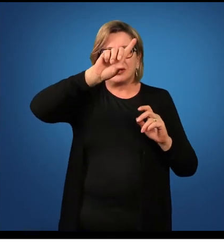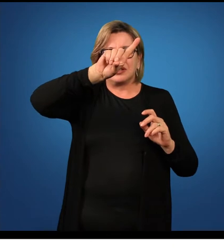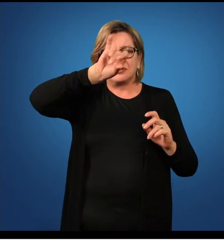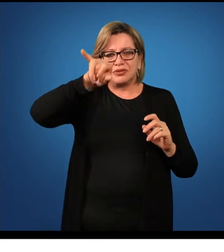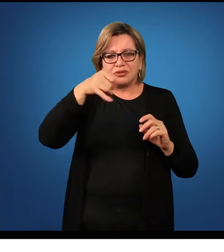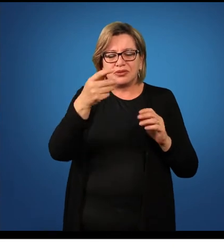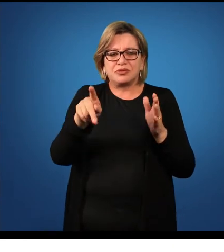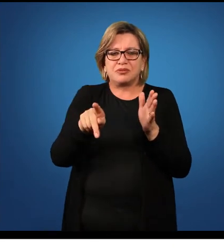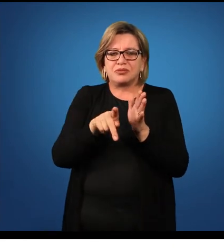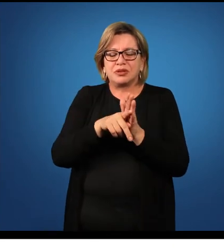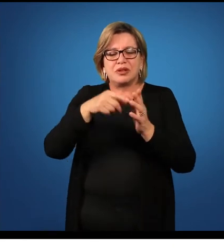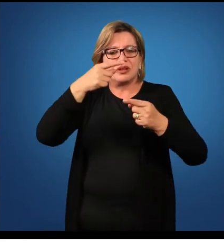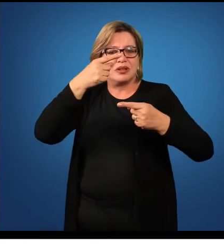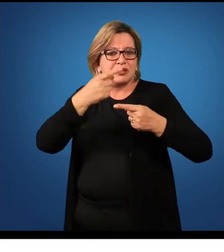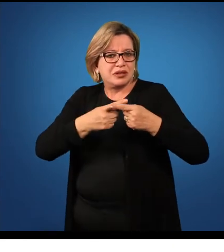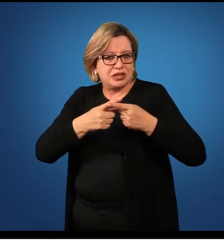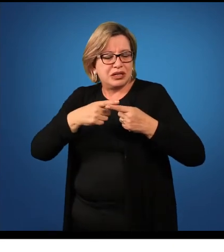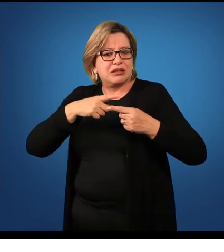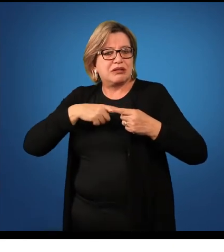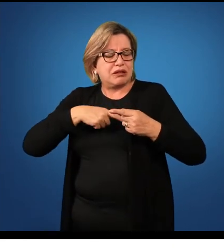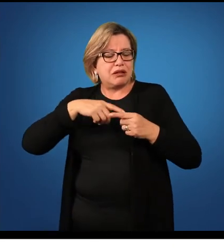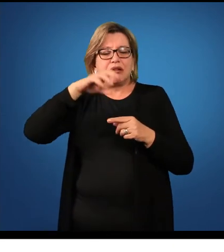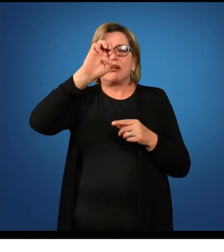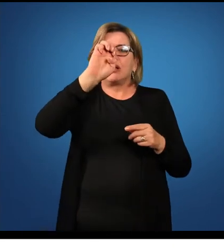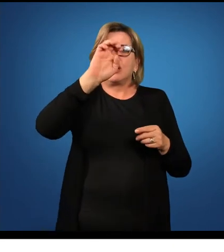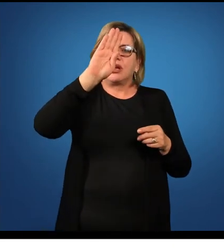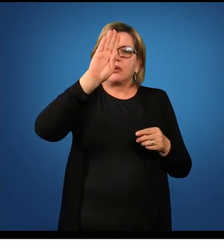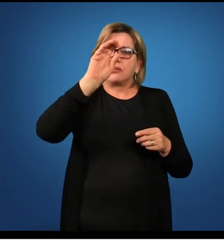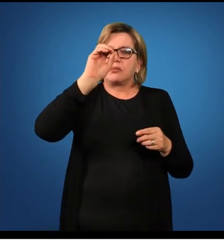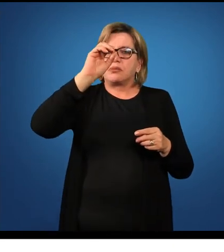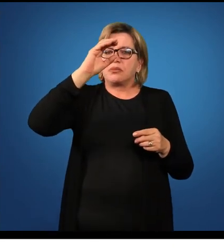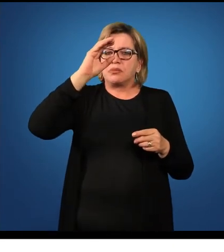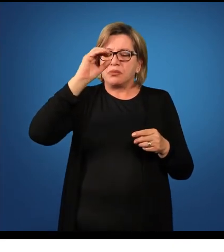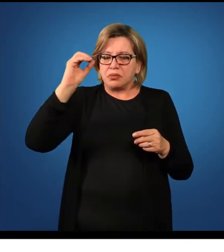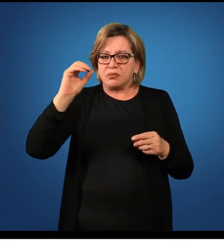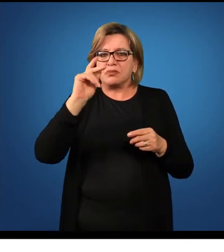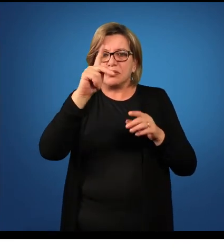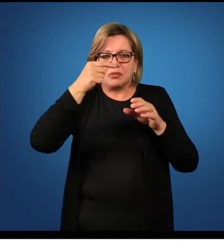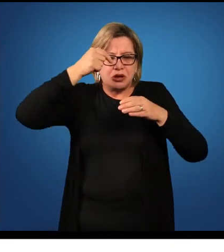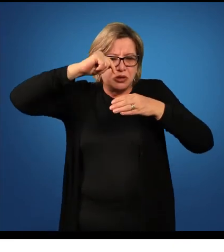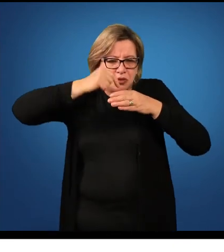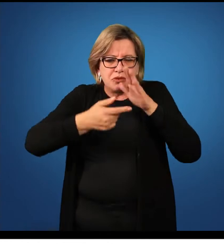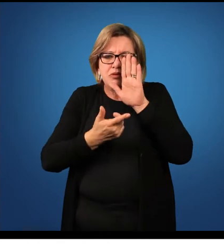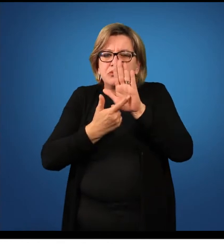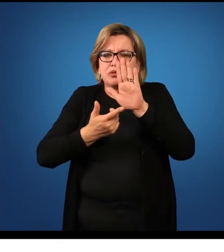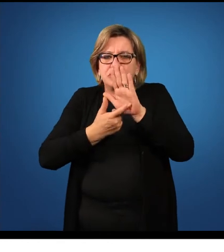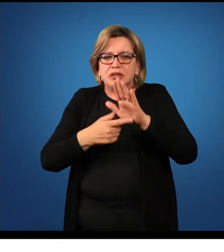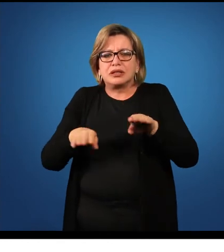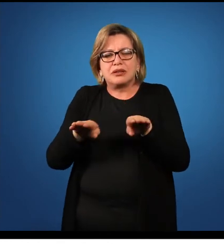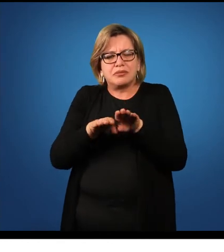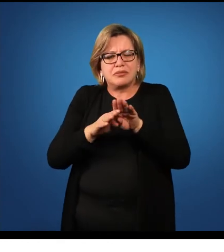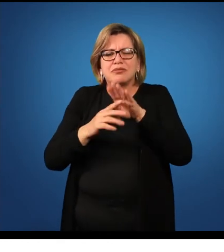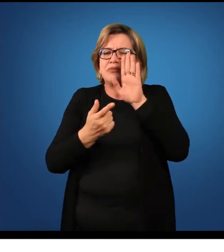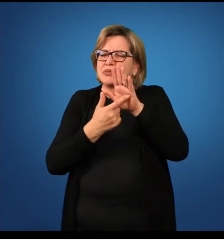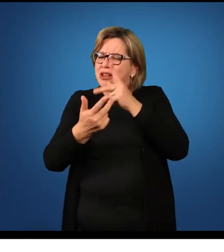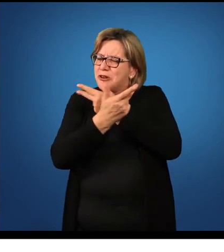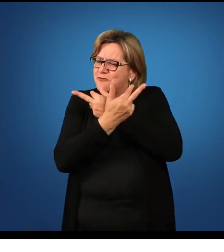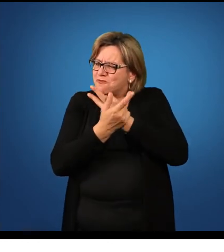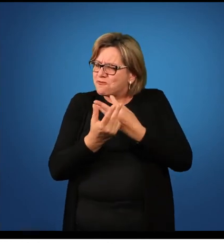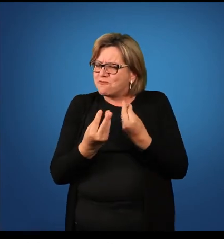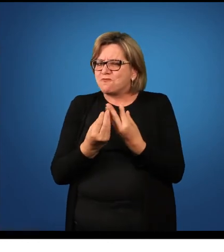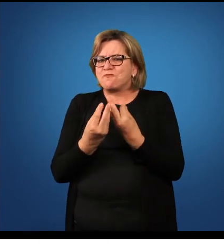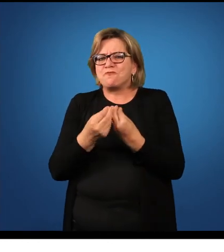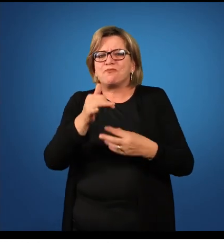de causa estão bem esmiuçadinhas lá no nosso e-book, e enriquecido com vários exemplos,